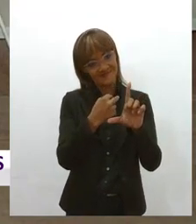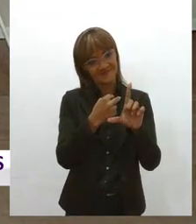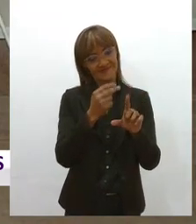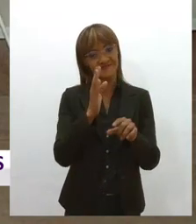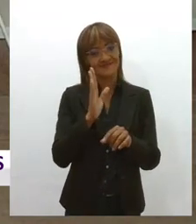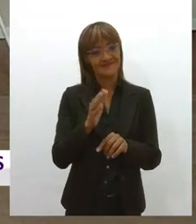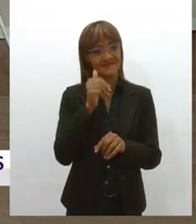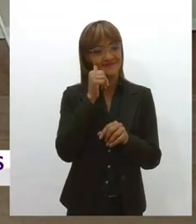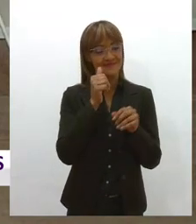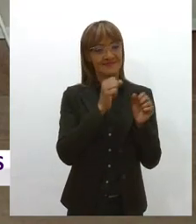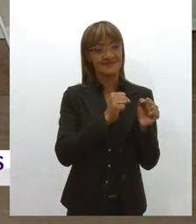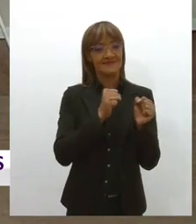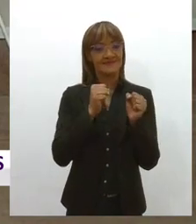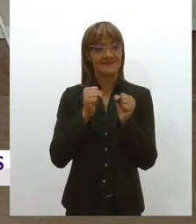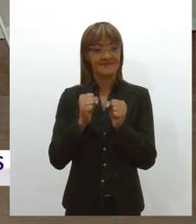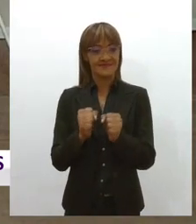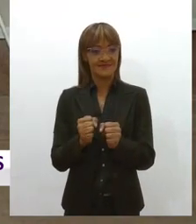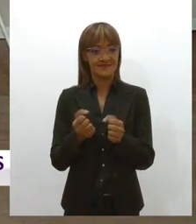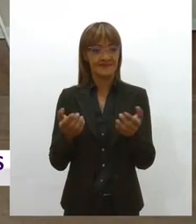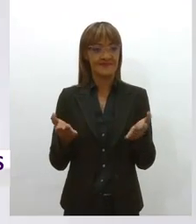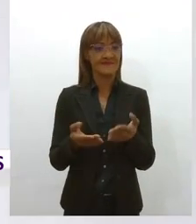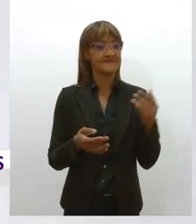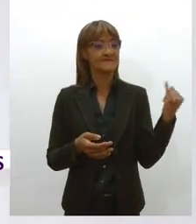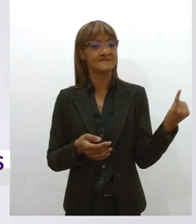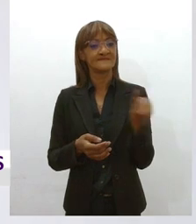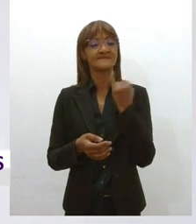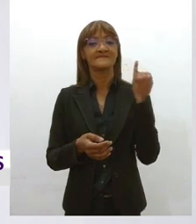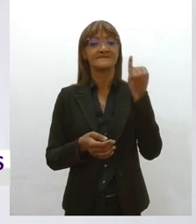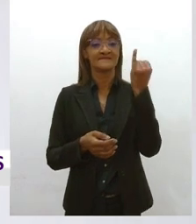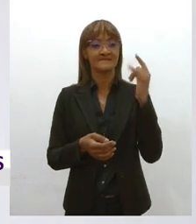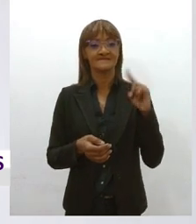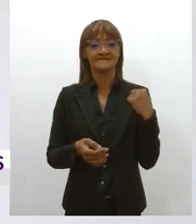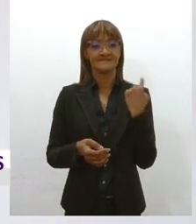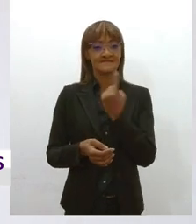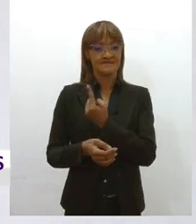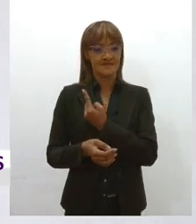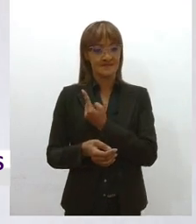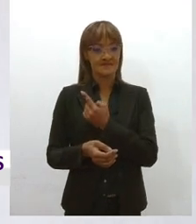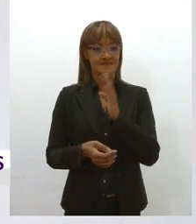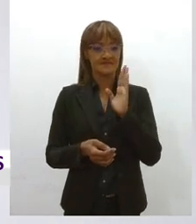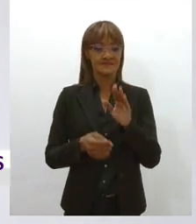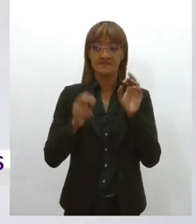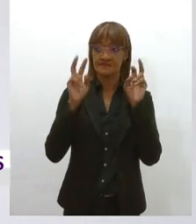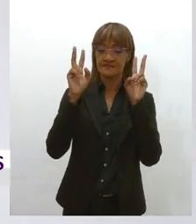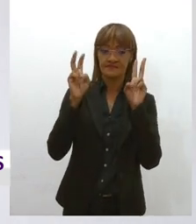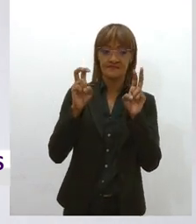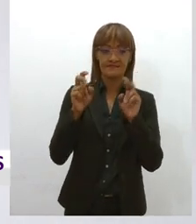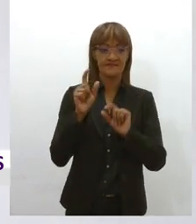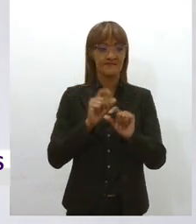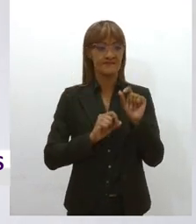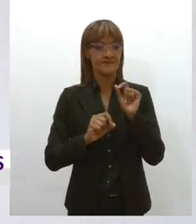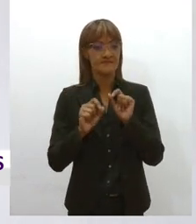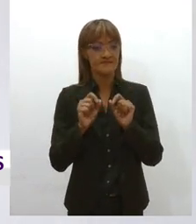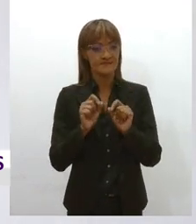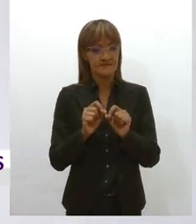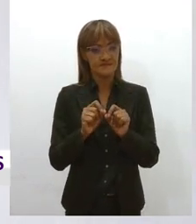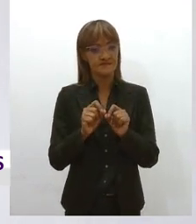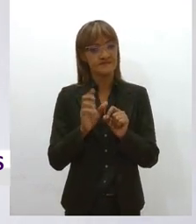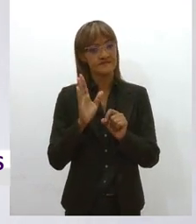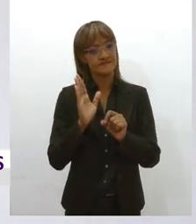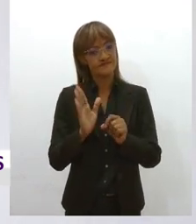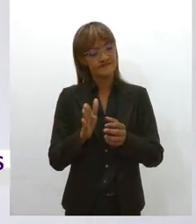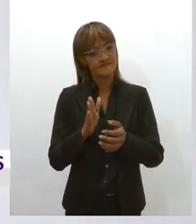Comando. Espaço fundamental para a gente tematizar algumas das questões pertinentes, né, à nossa